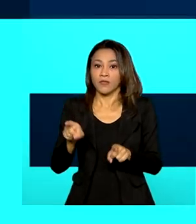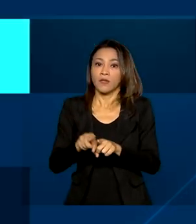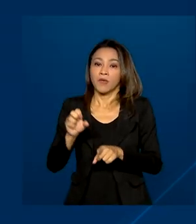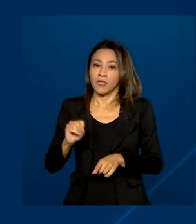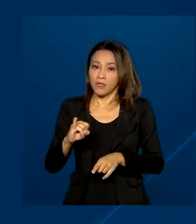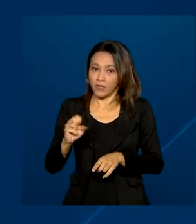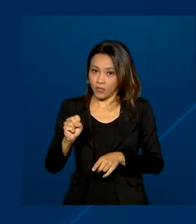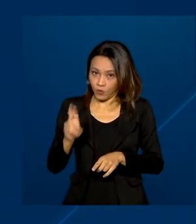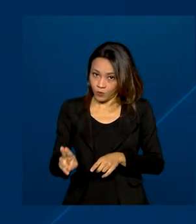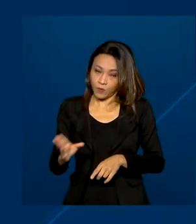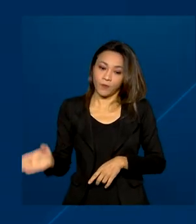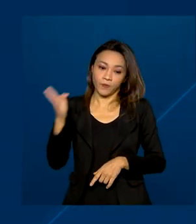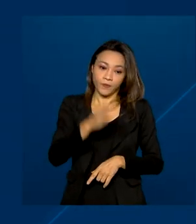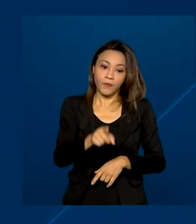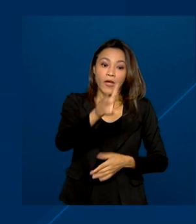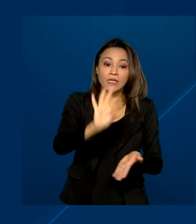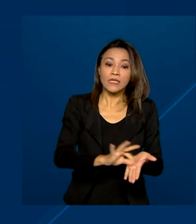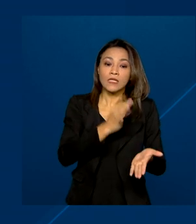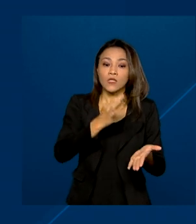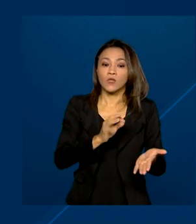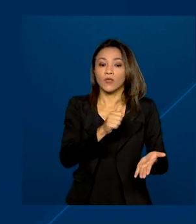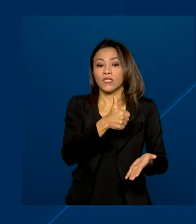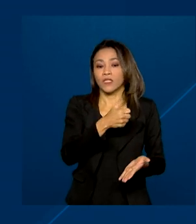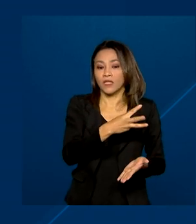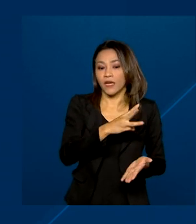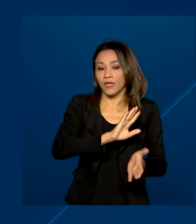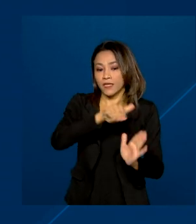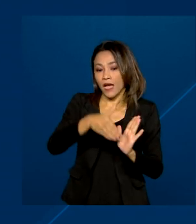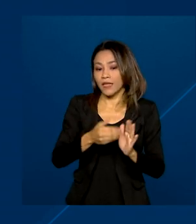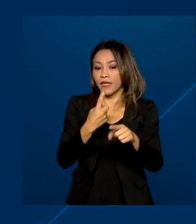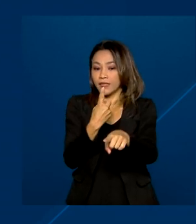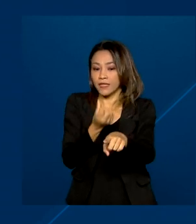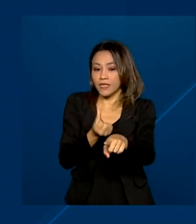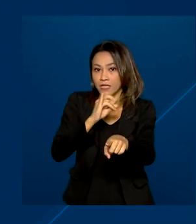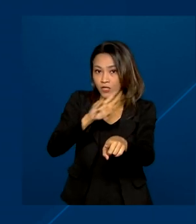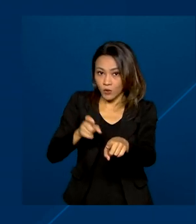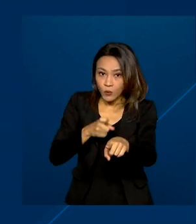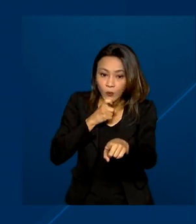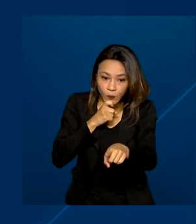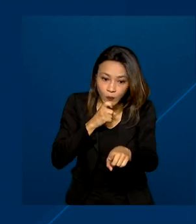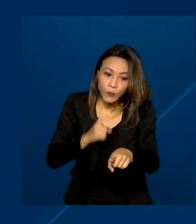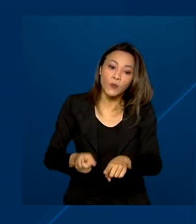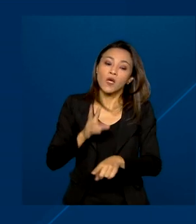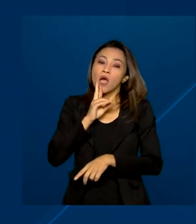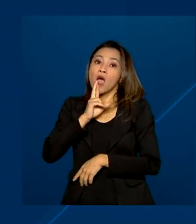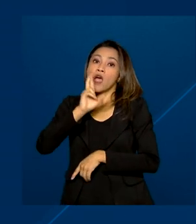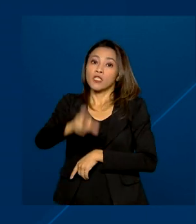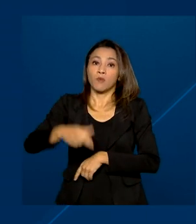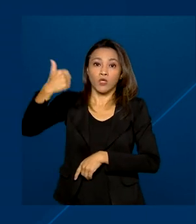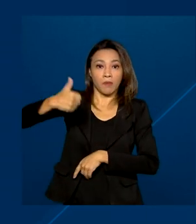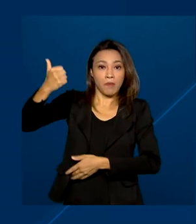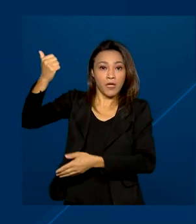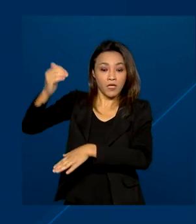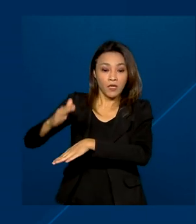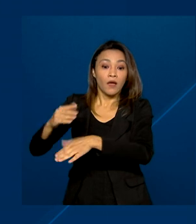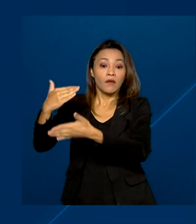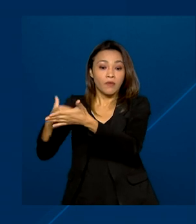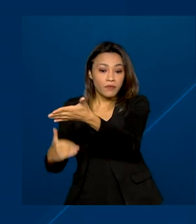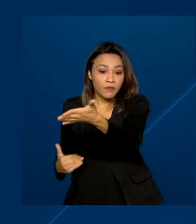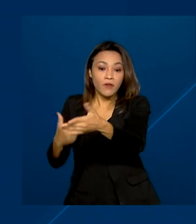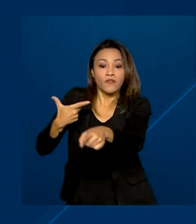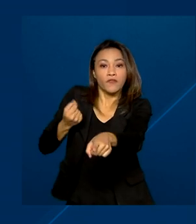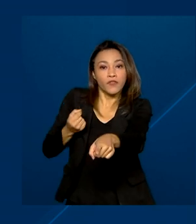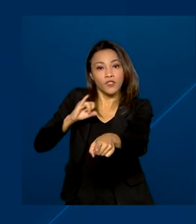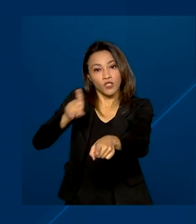As inscrições do Prouni vão de 13 a 16 de julho. O resultado da primeira chamada sai em 20 de julho.